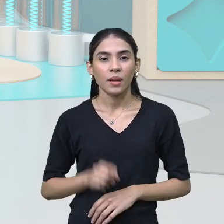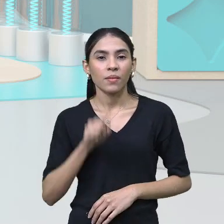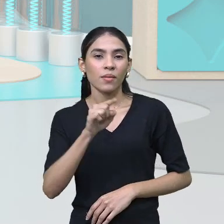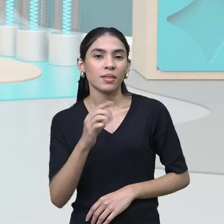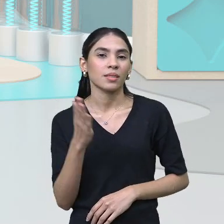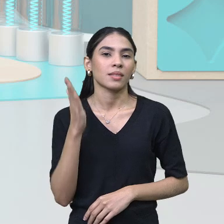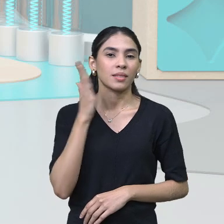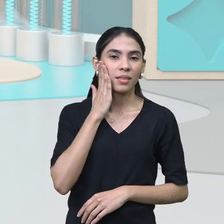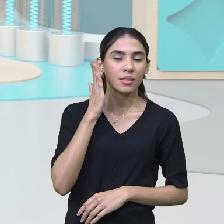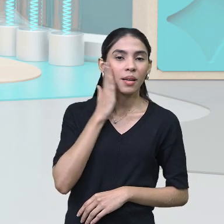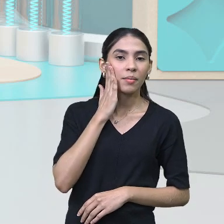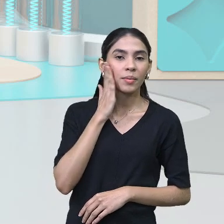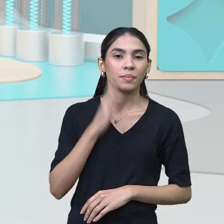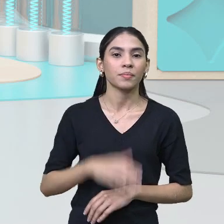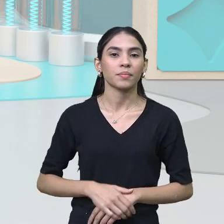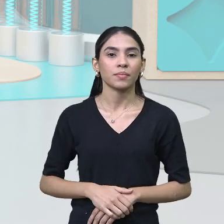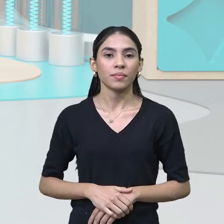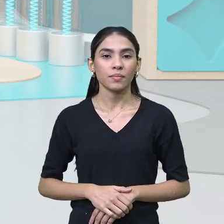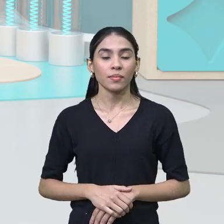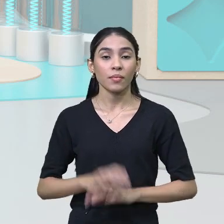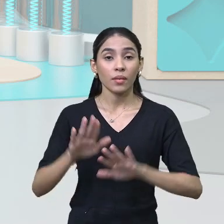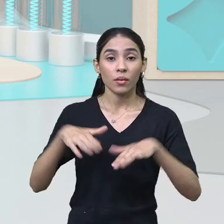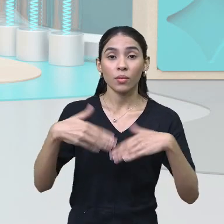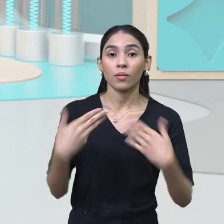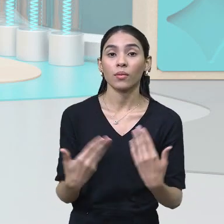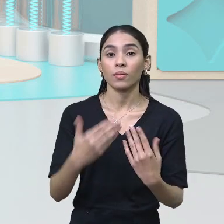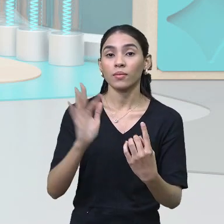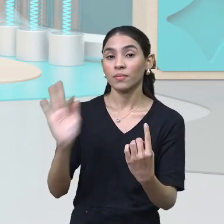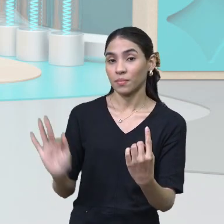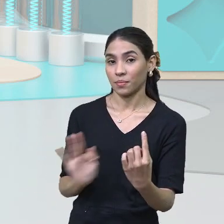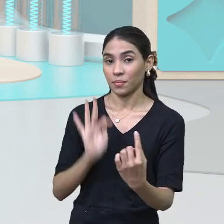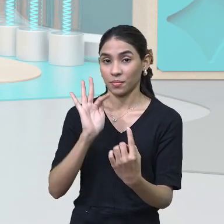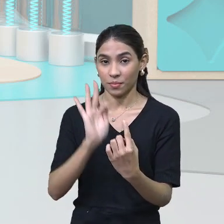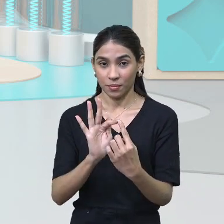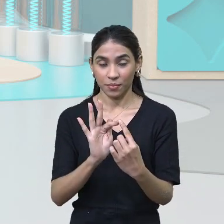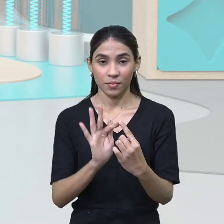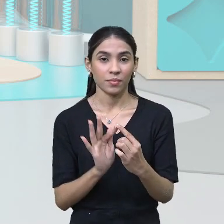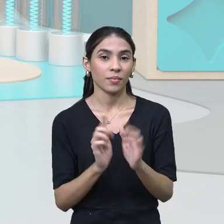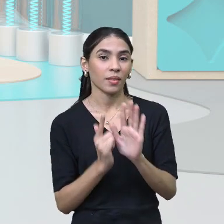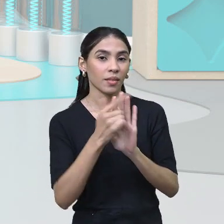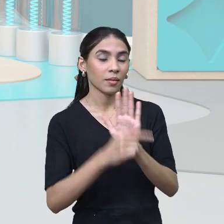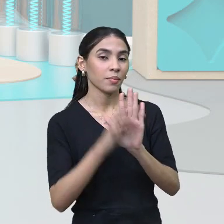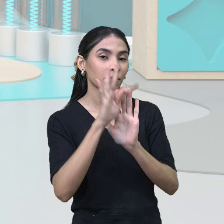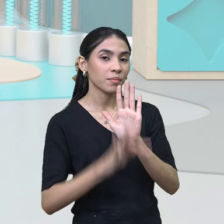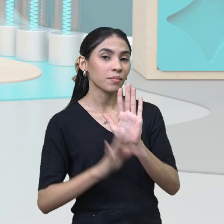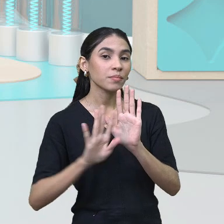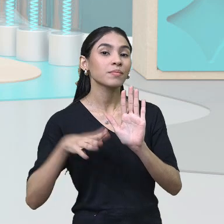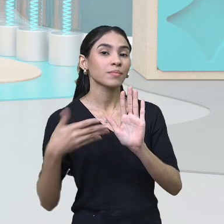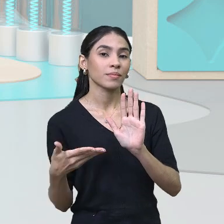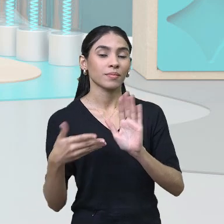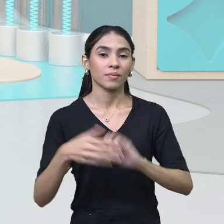sabe qual as funções dos gêneros textuais?